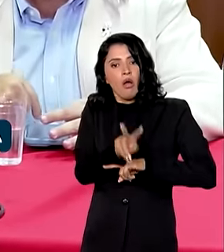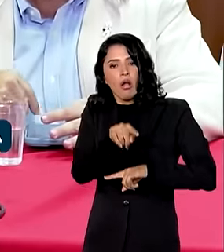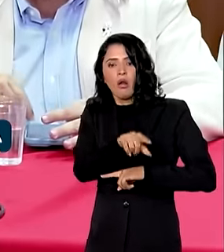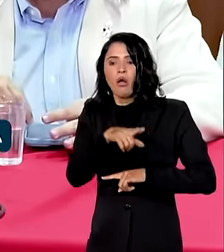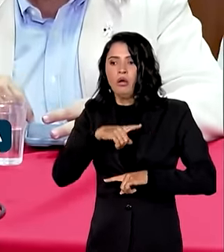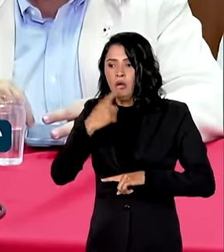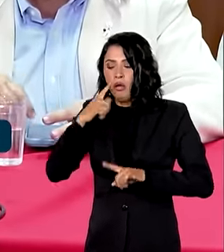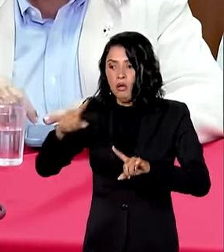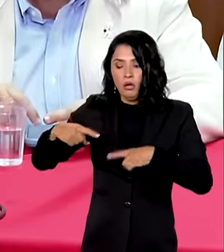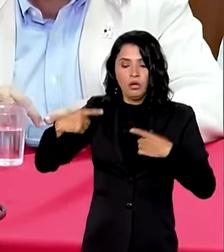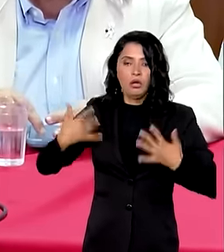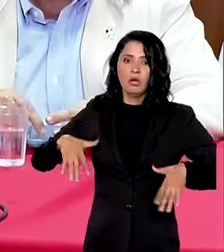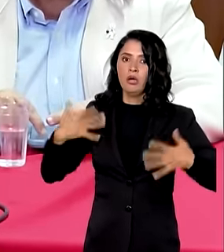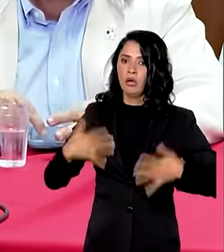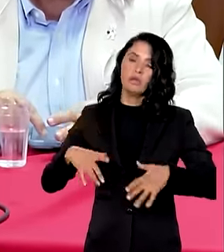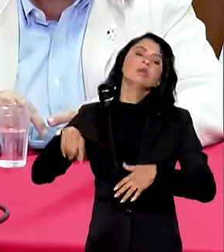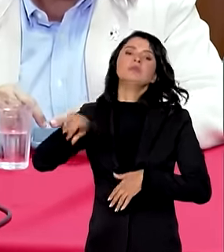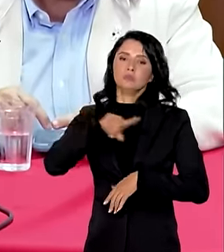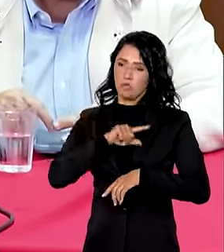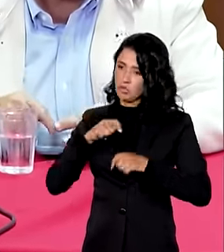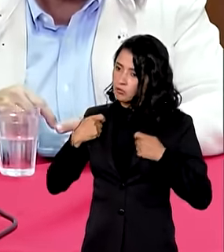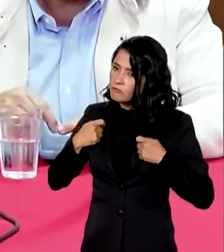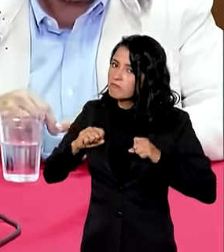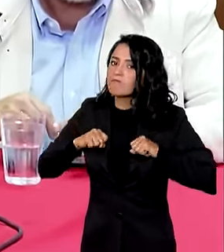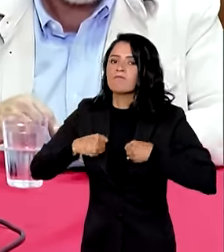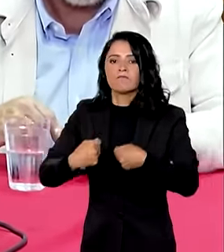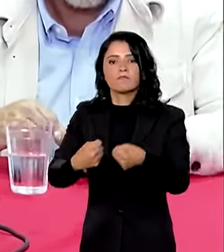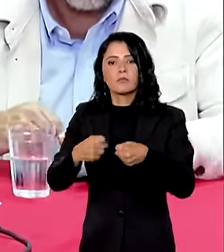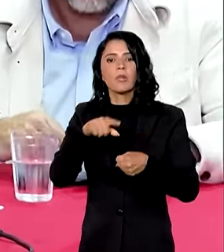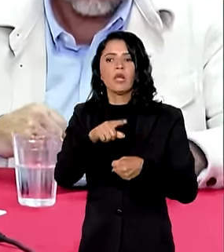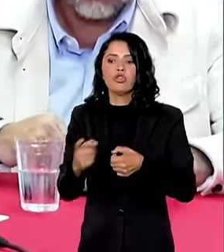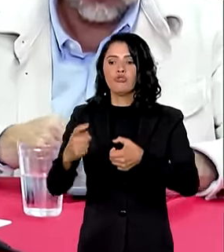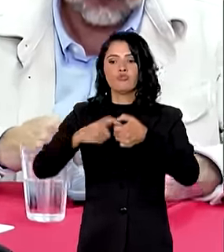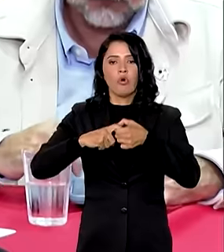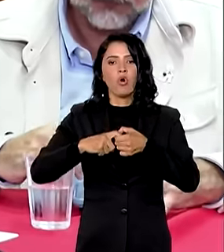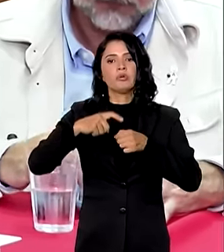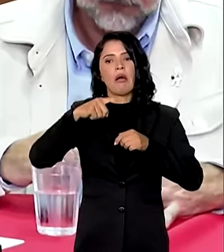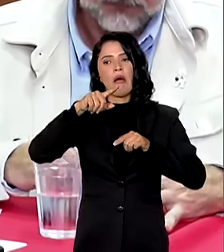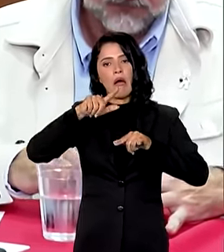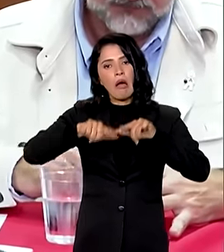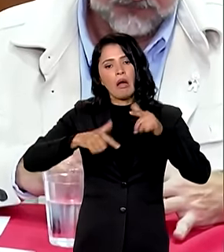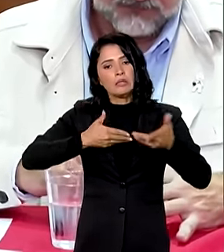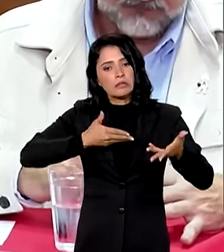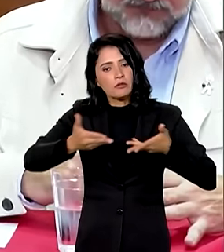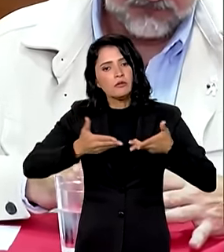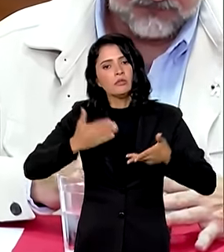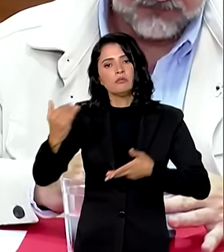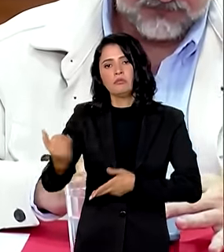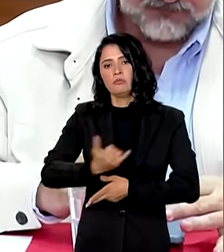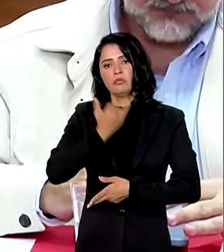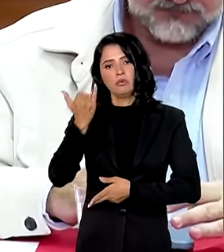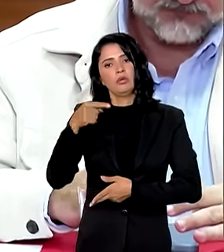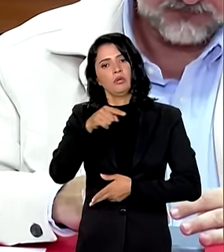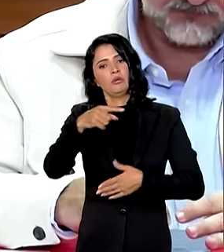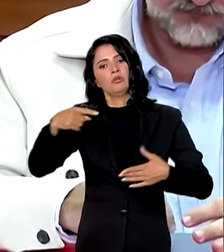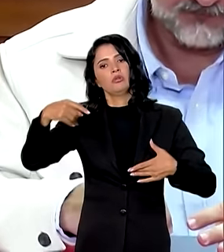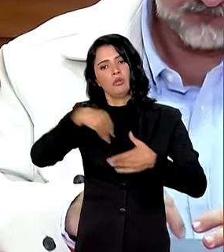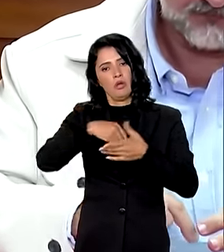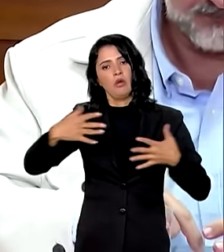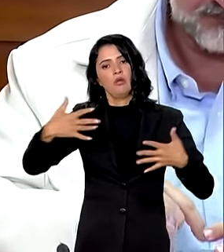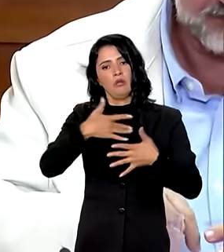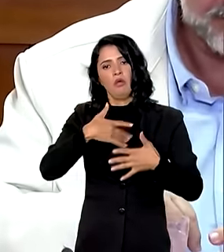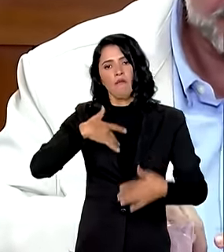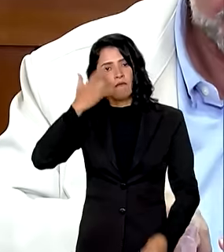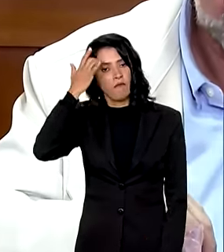as ações, de reestabelecimento de serviços essenciais. Então, não é